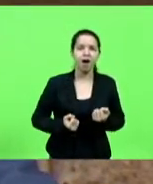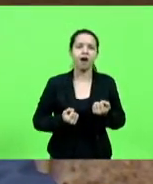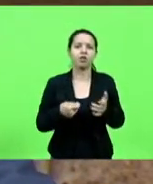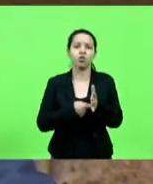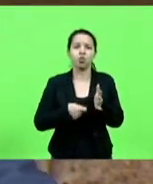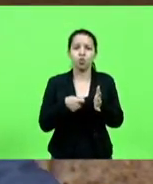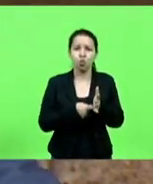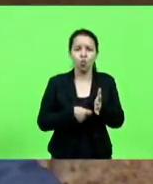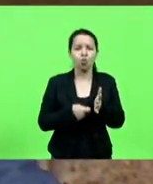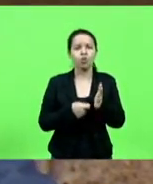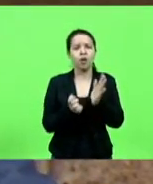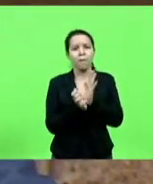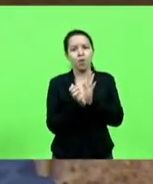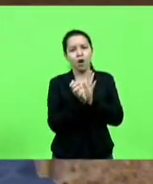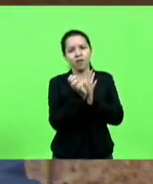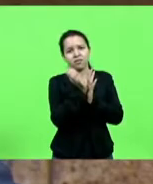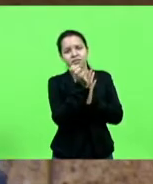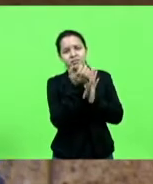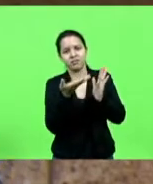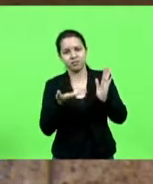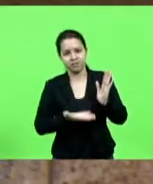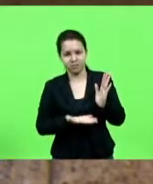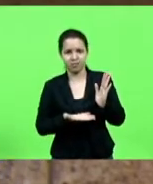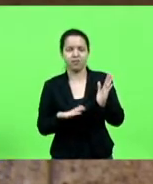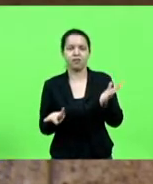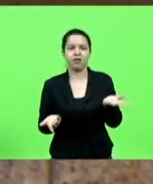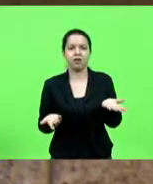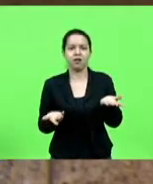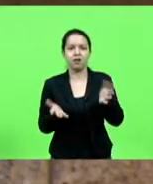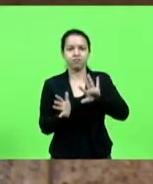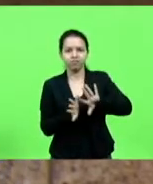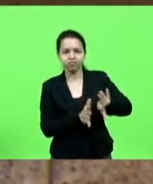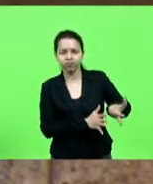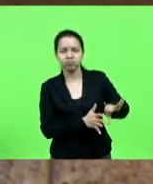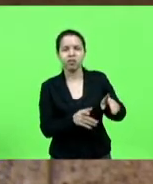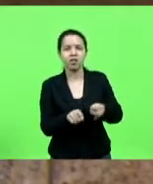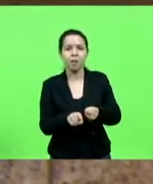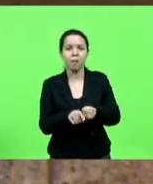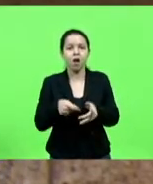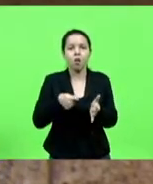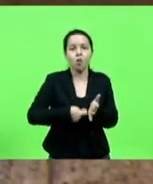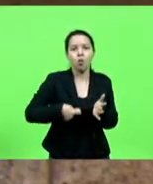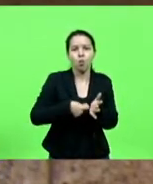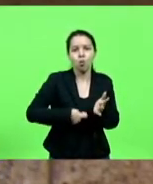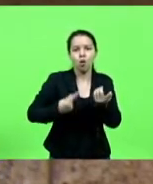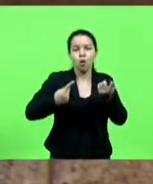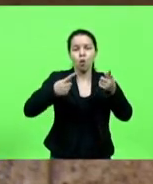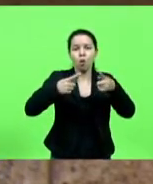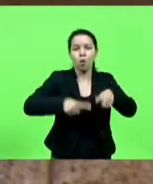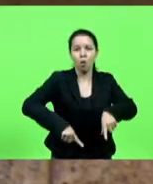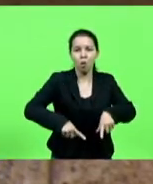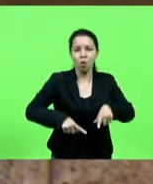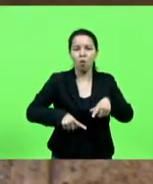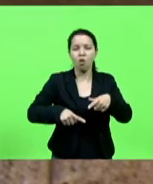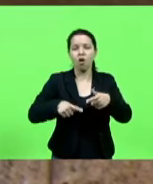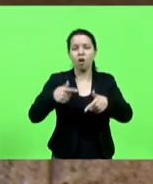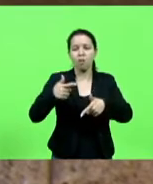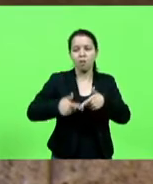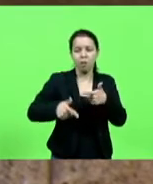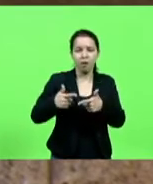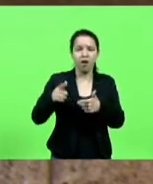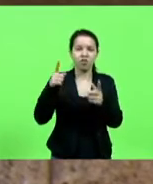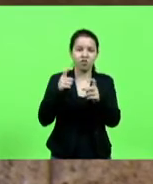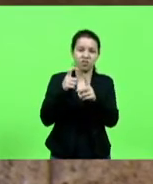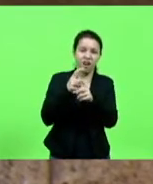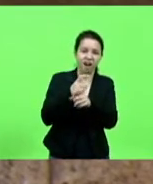burocracia, uma luta constante contra os empecilhos que são criados através da